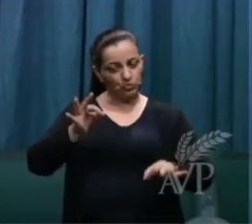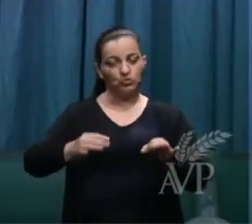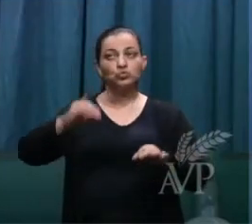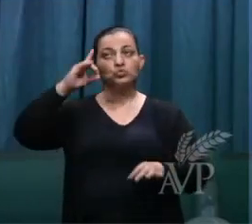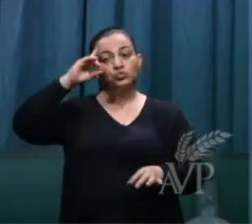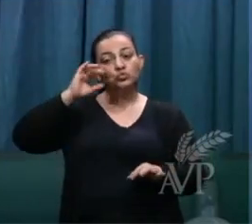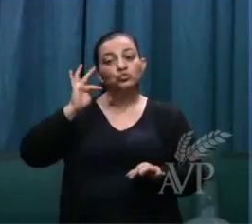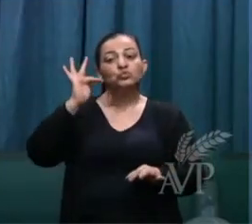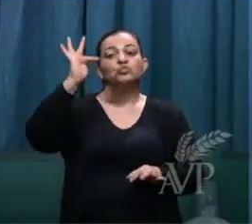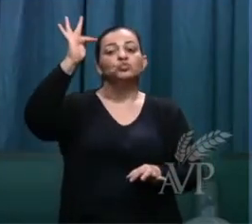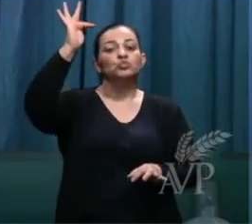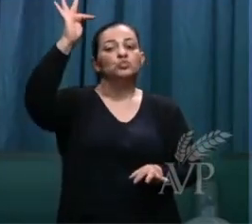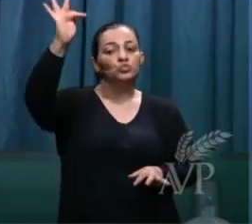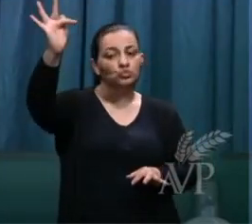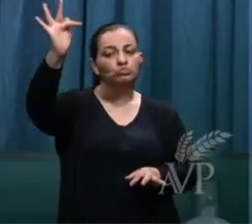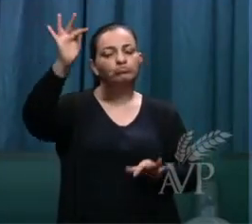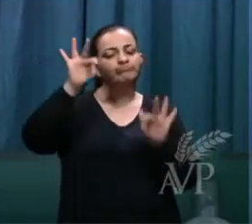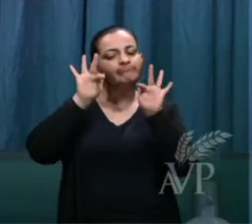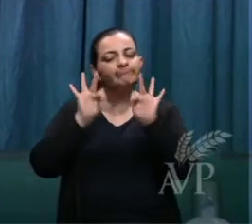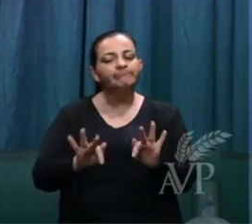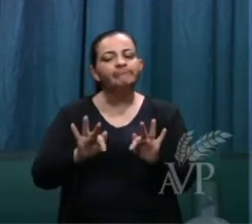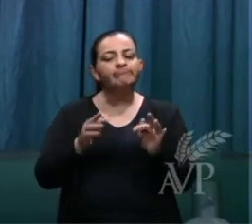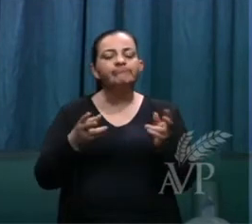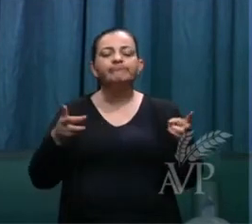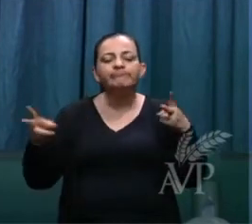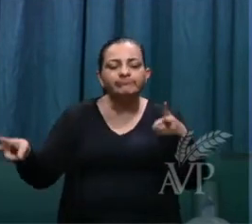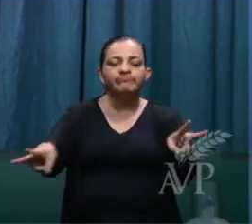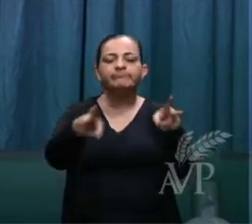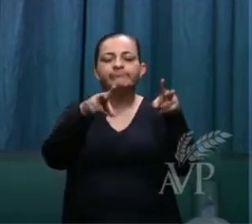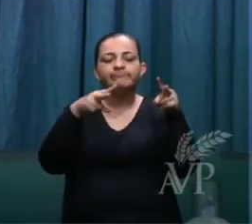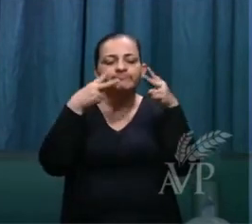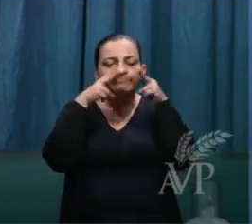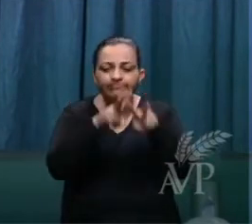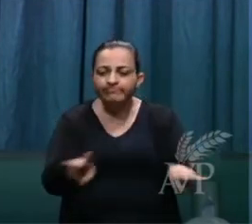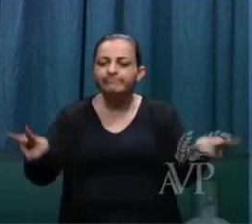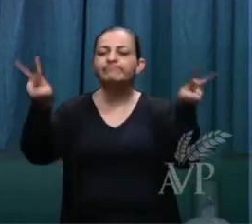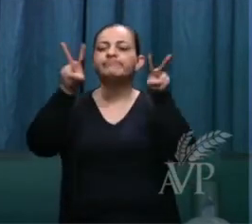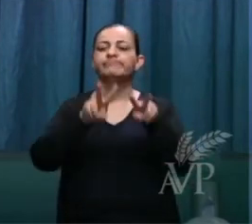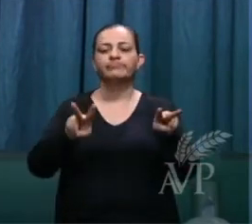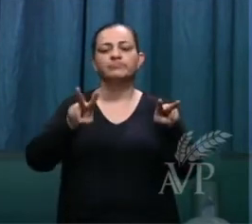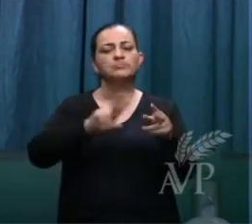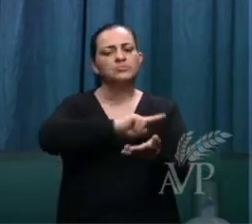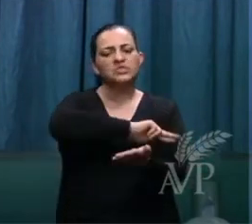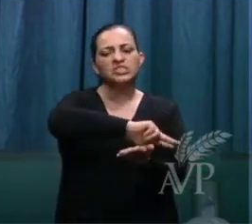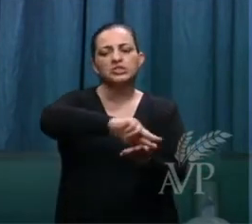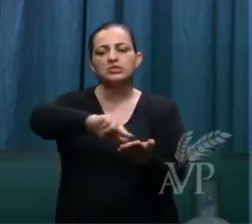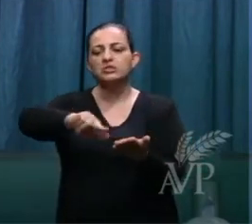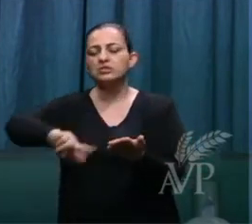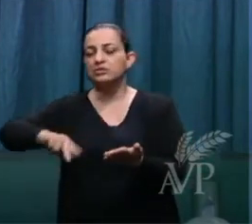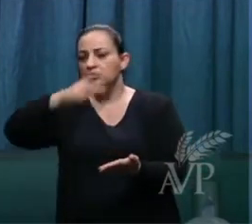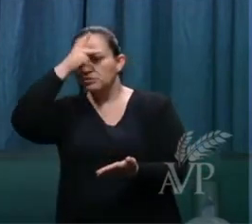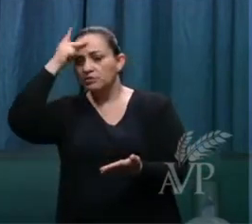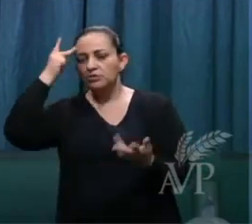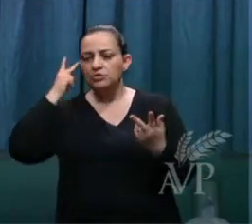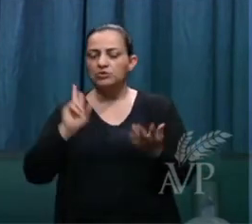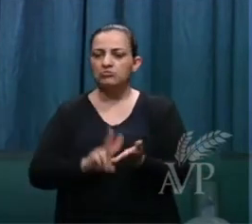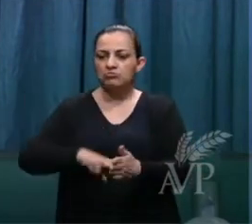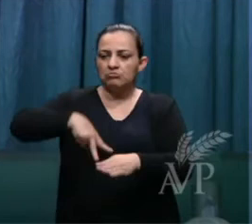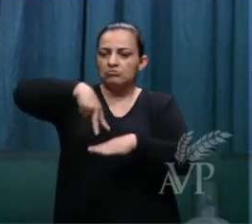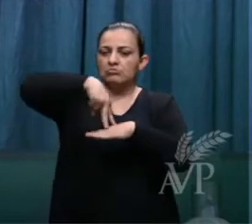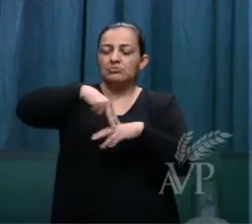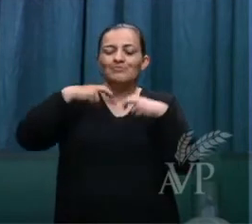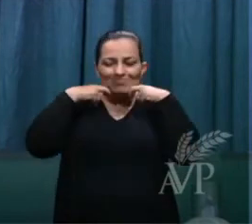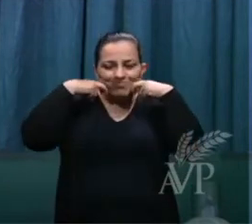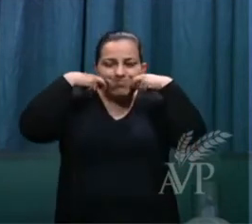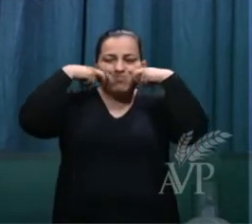dia nós nós veremos que muitos se levantarão para vergonha eterna